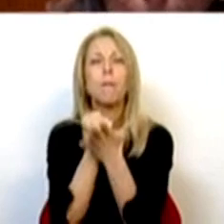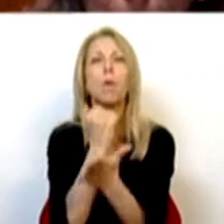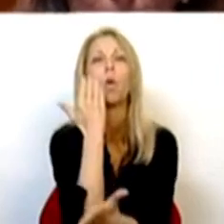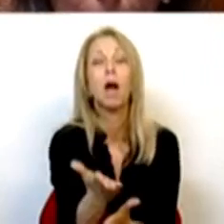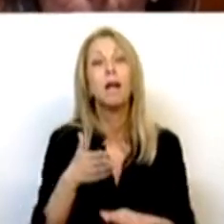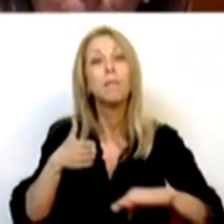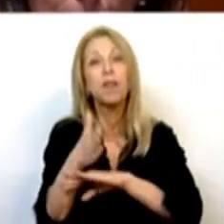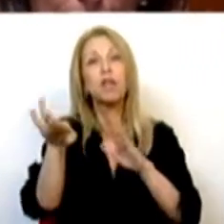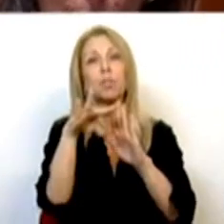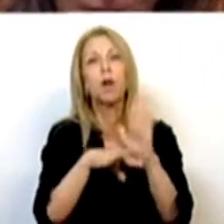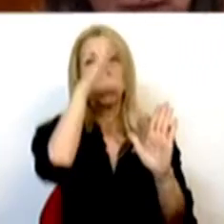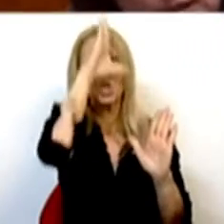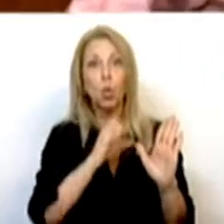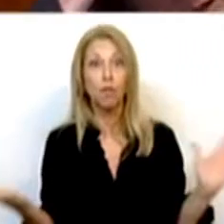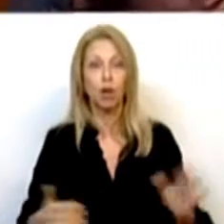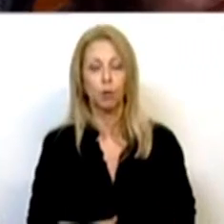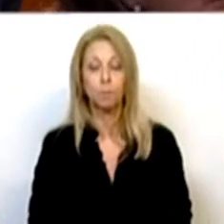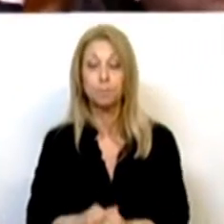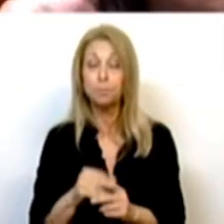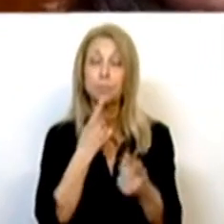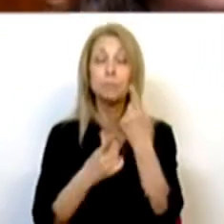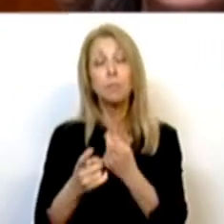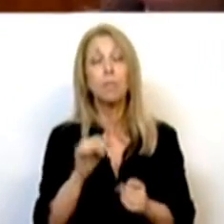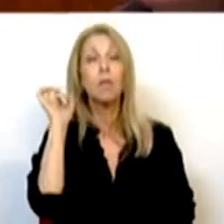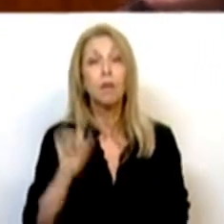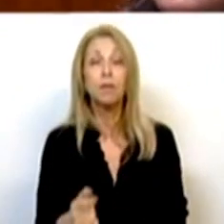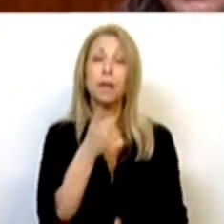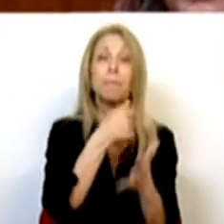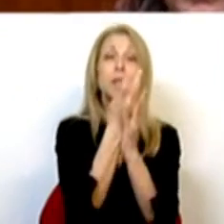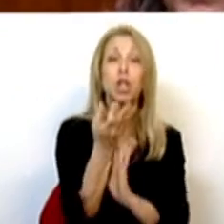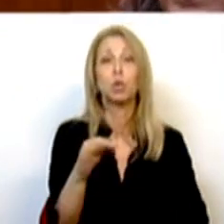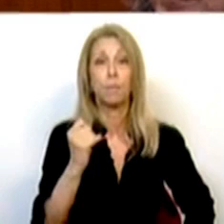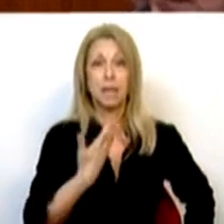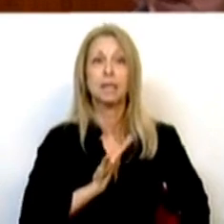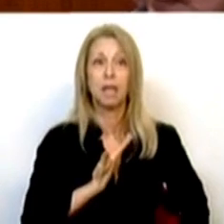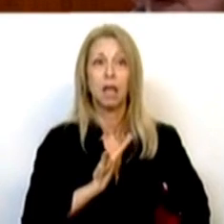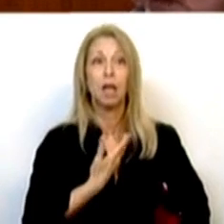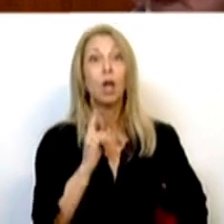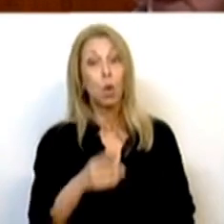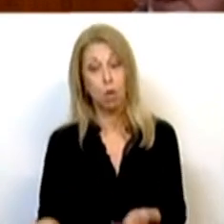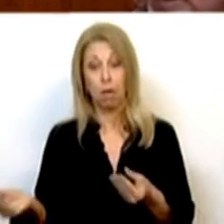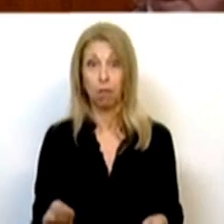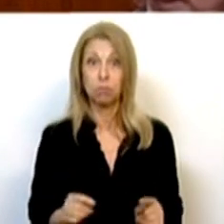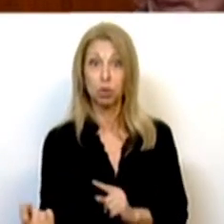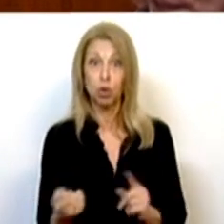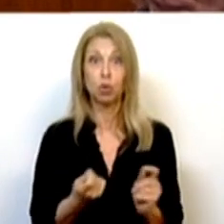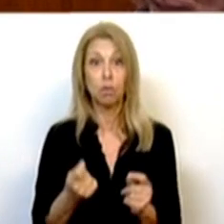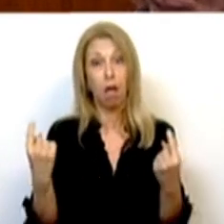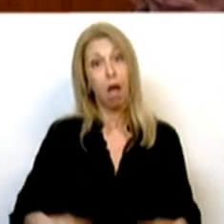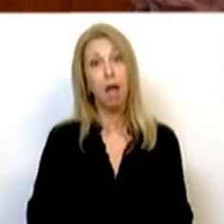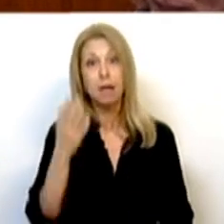programas deste Governo. Sobre as perguntas que fizeram e as medidas do PSD e aquilo que está em cima da mesa e se estamos ou não